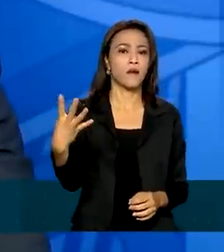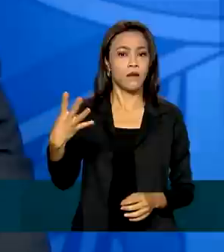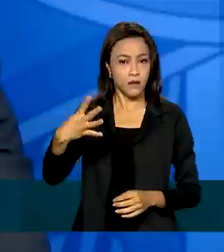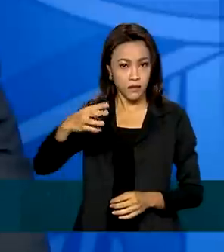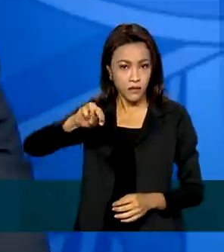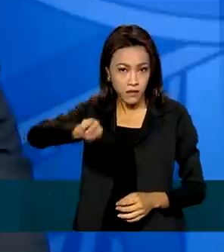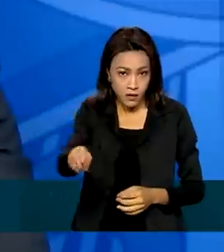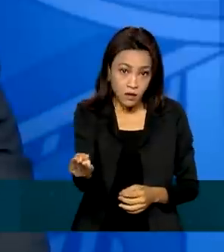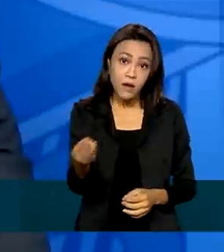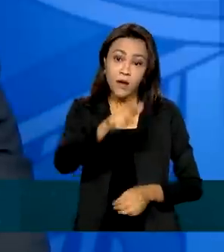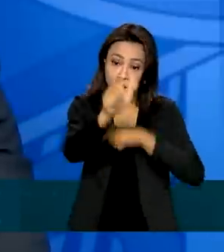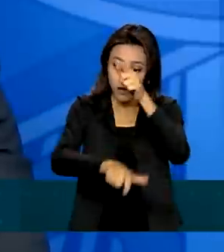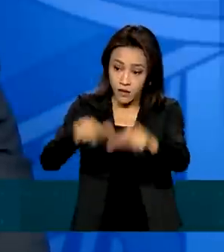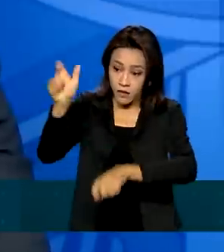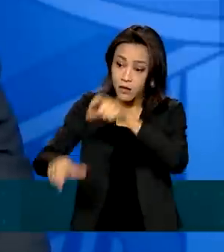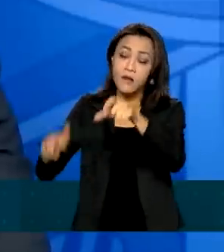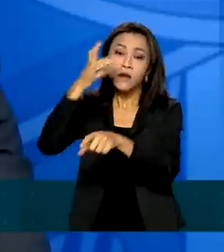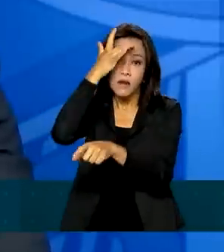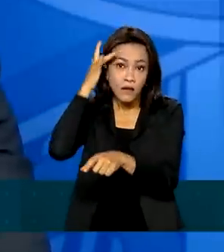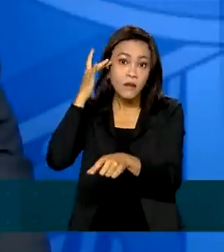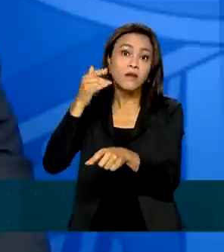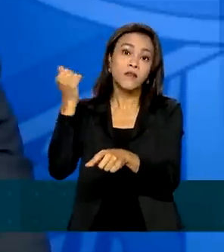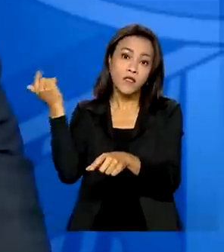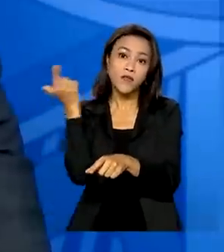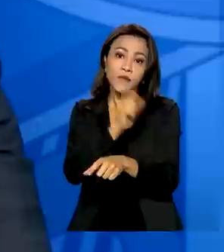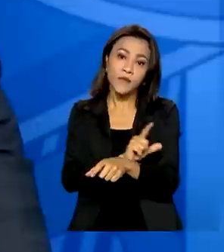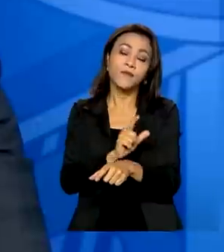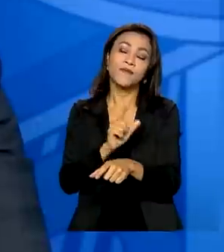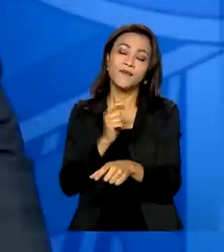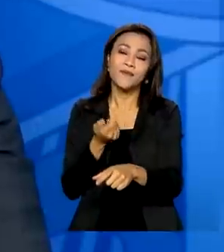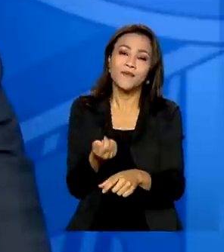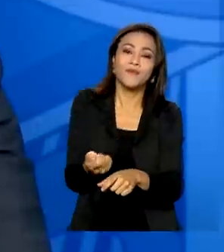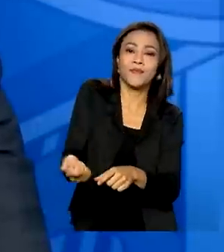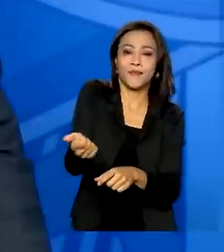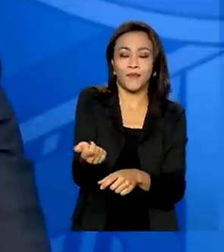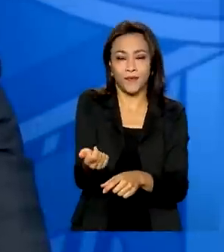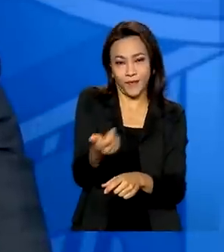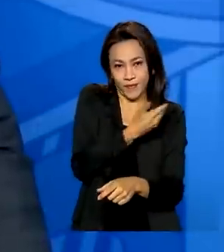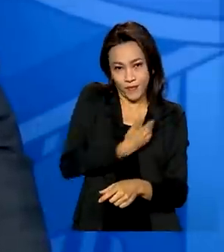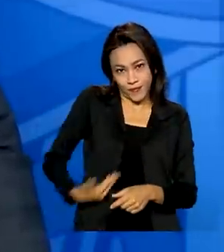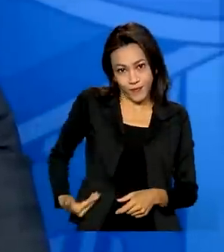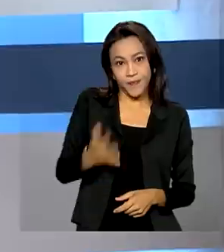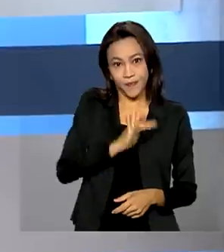brasileiros que são beneficiados diretamente com a política de transferência de renda.